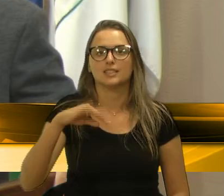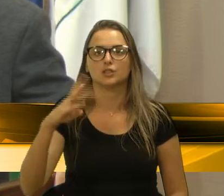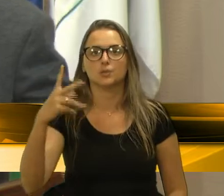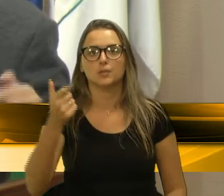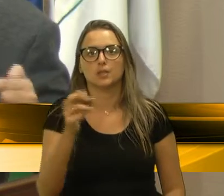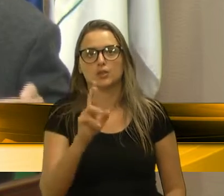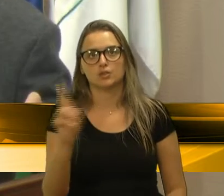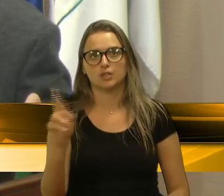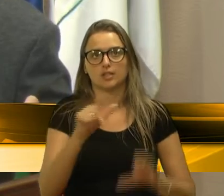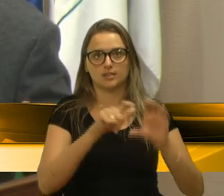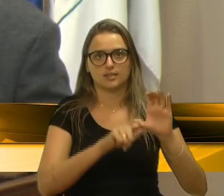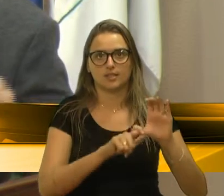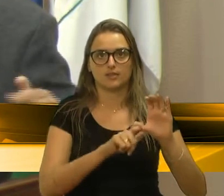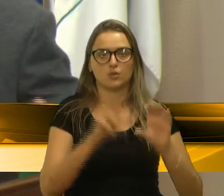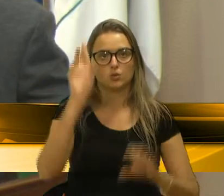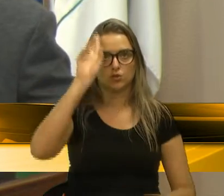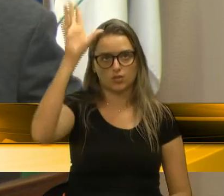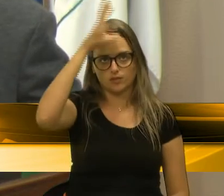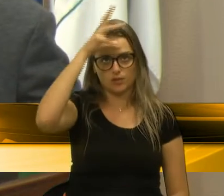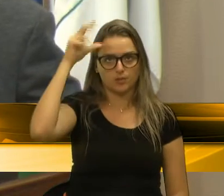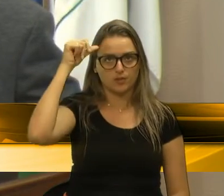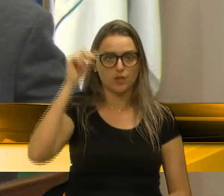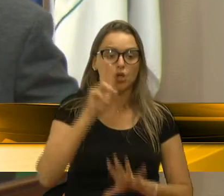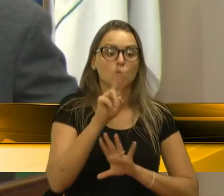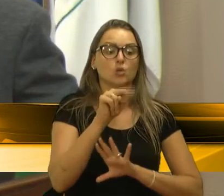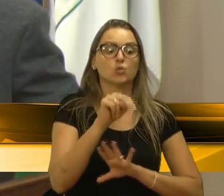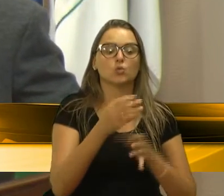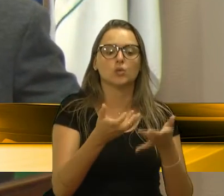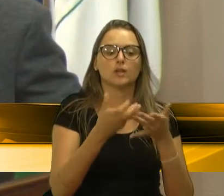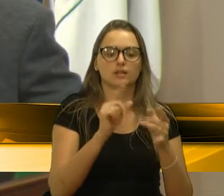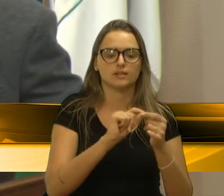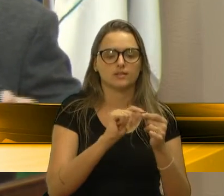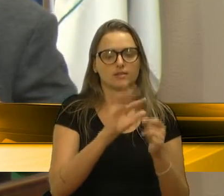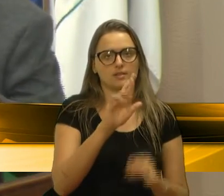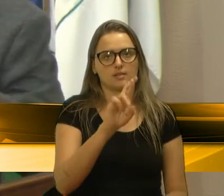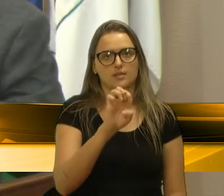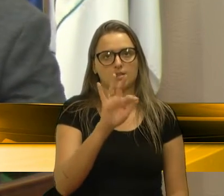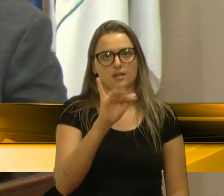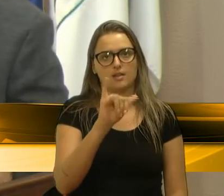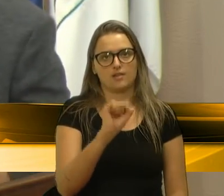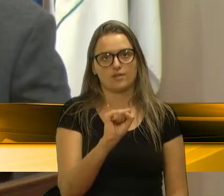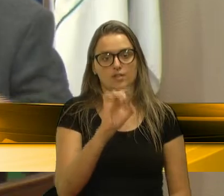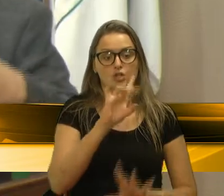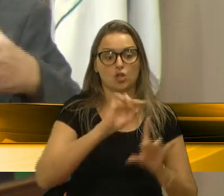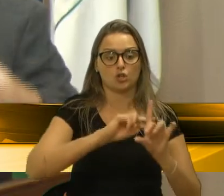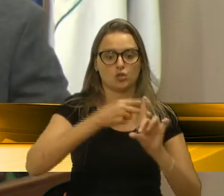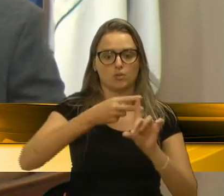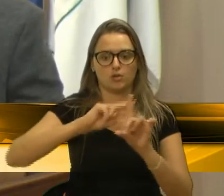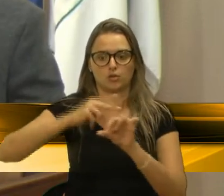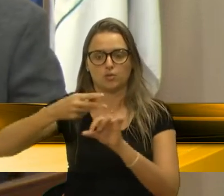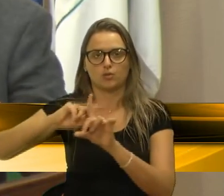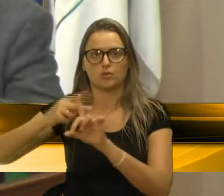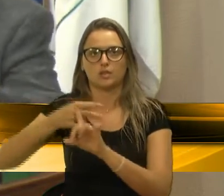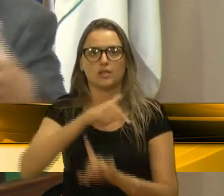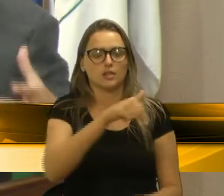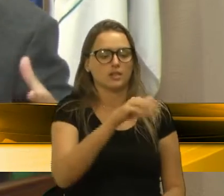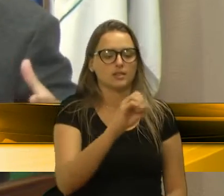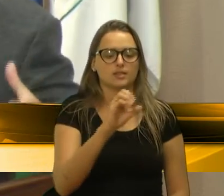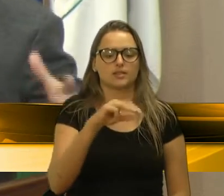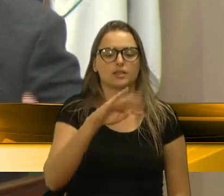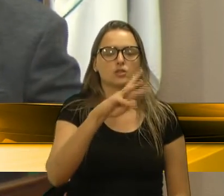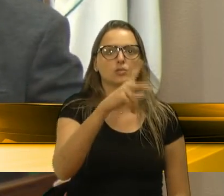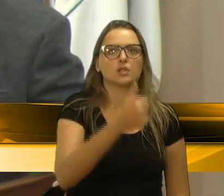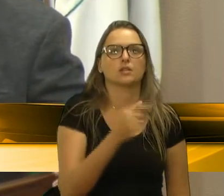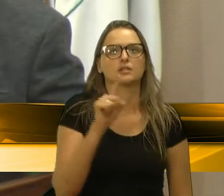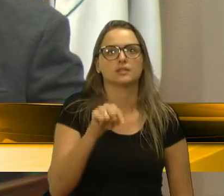ativa. O prefeito anterior nunca quis fazer refis, nenhum. Esse número só aumentou, então nós estamos em 700 milhões. Isso dá a conta